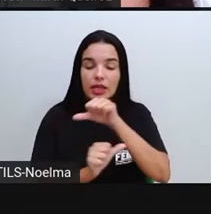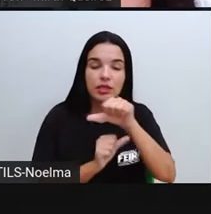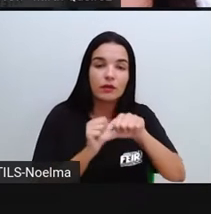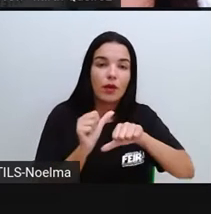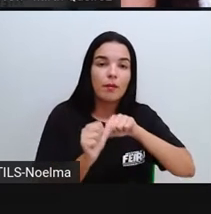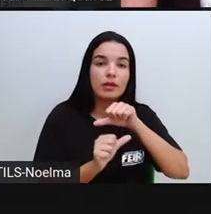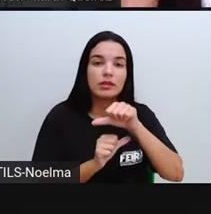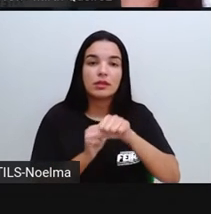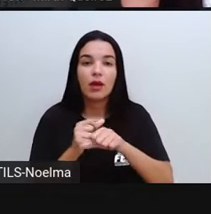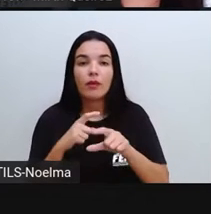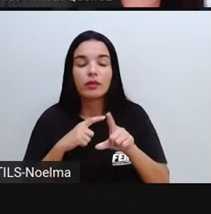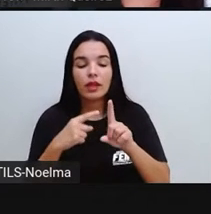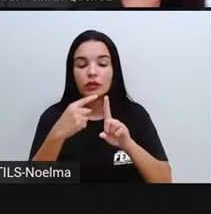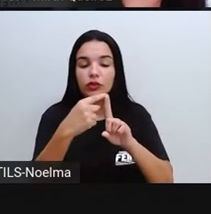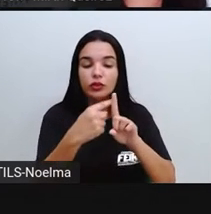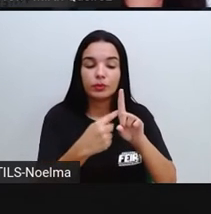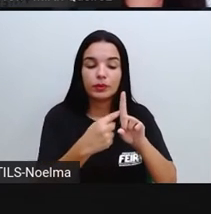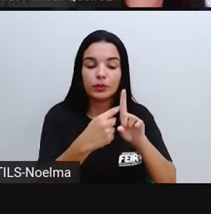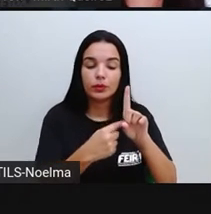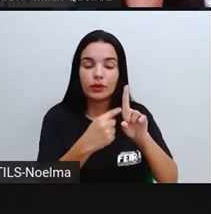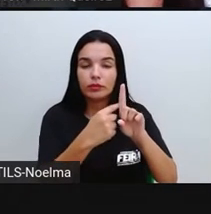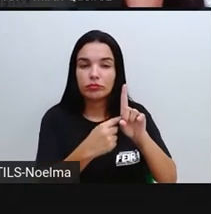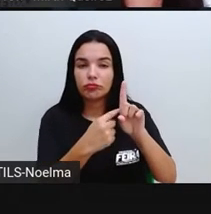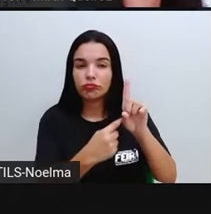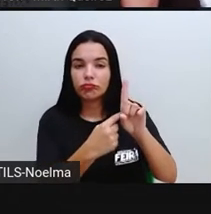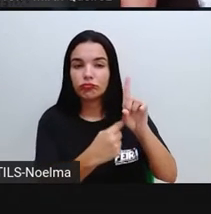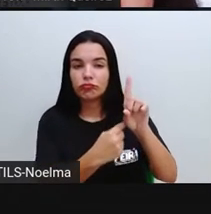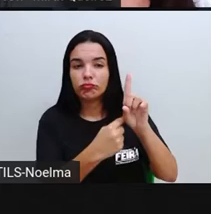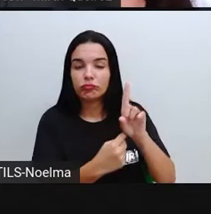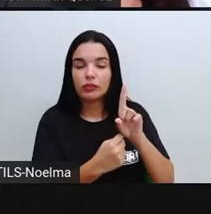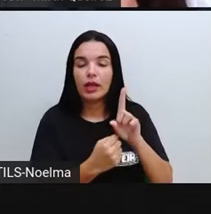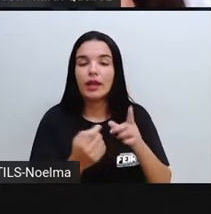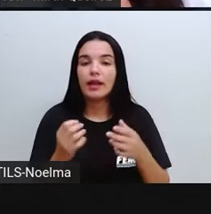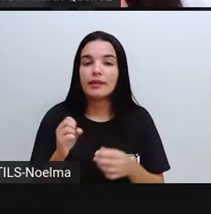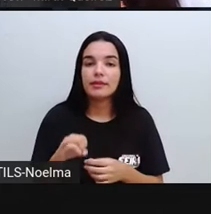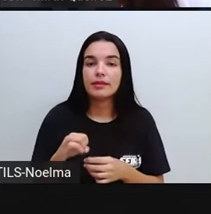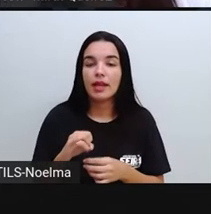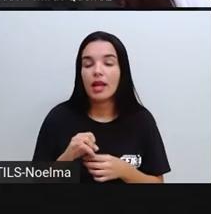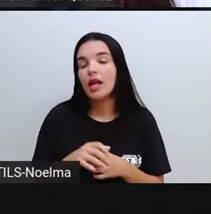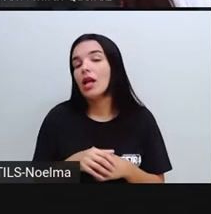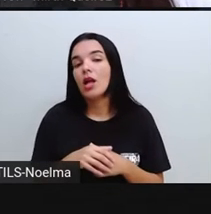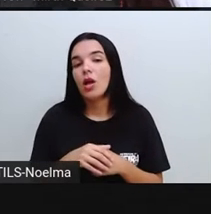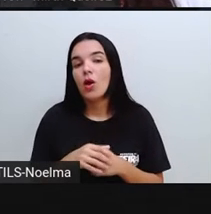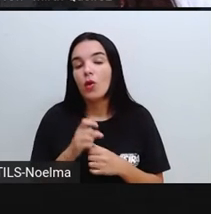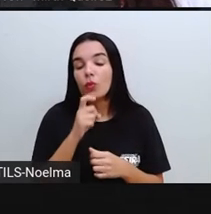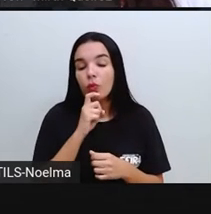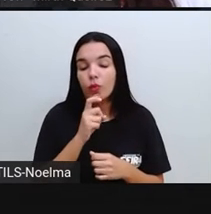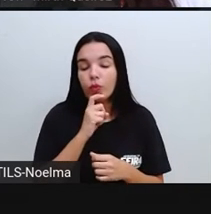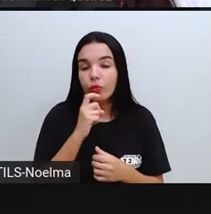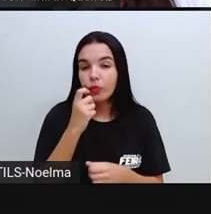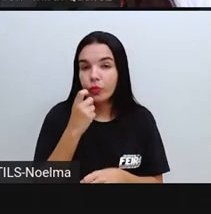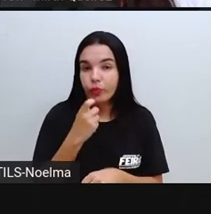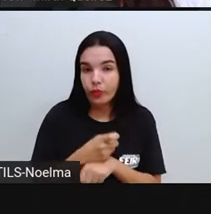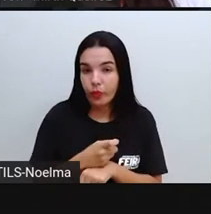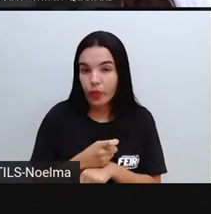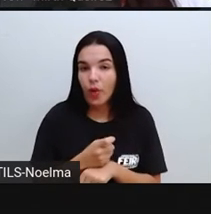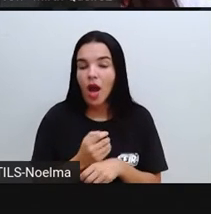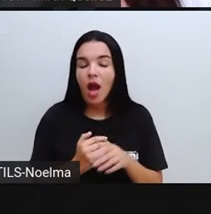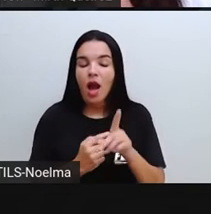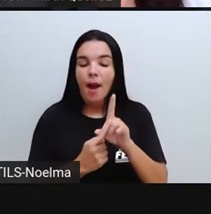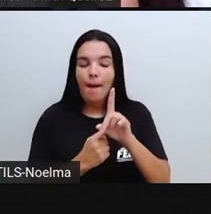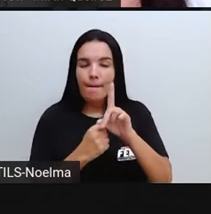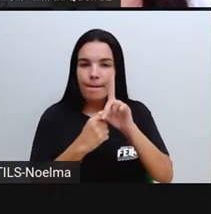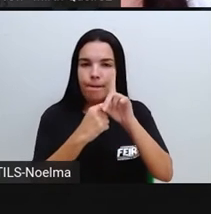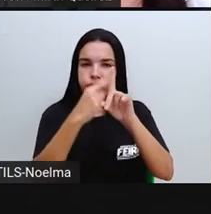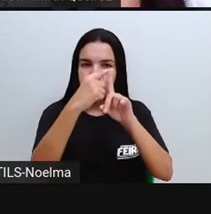vai havendo uma diminuição de temperatura. Mas quando vai do sólido até o gasoso, vai haver o quê? Um aumento na